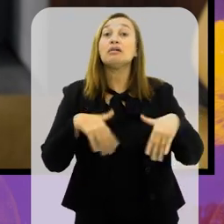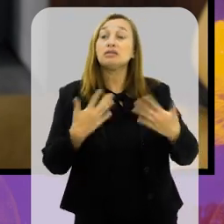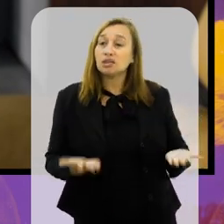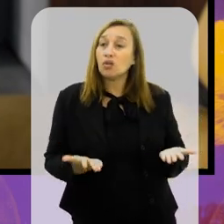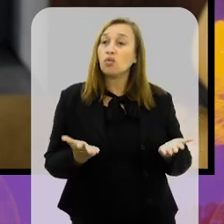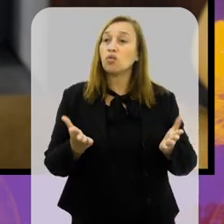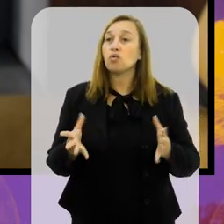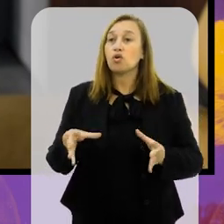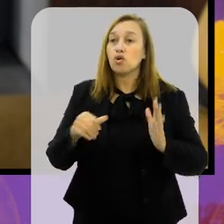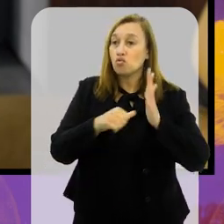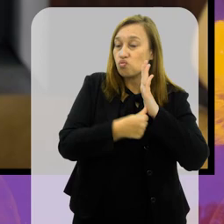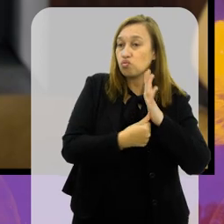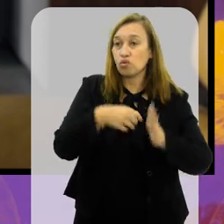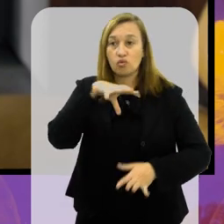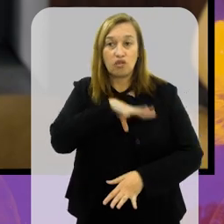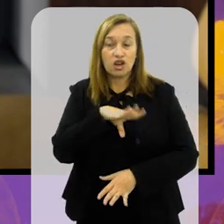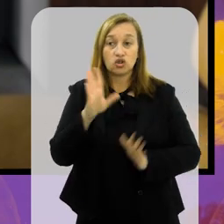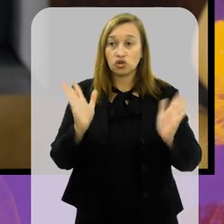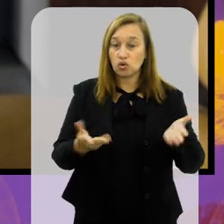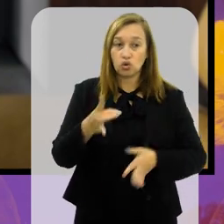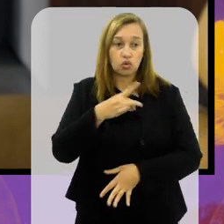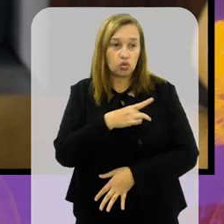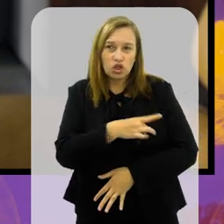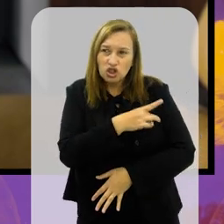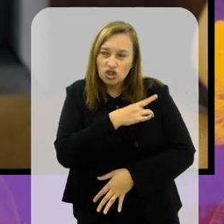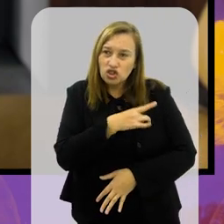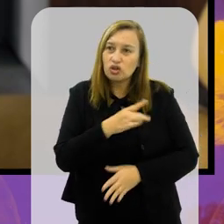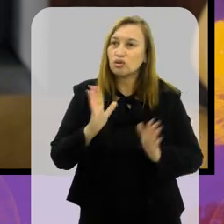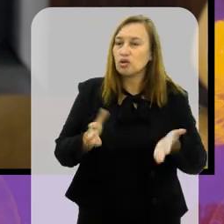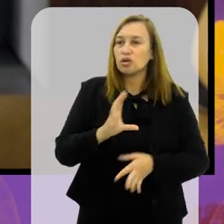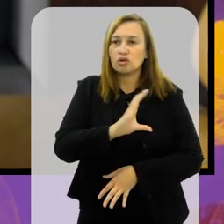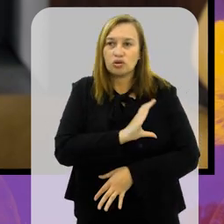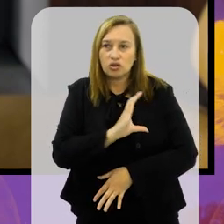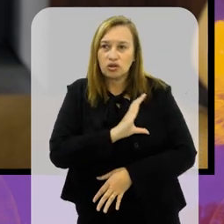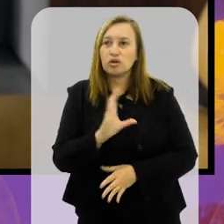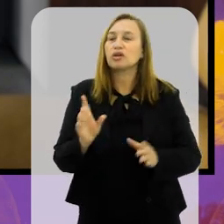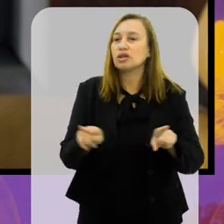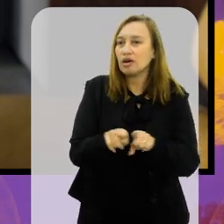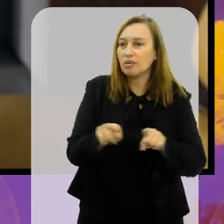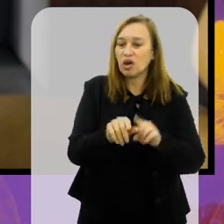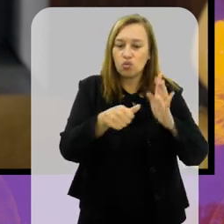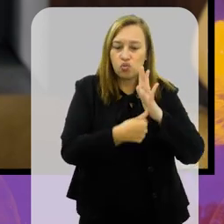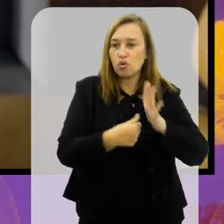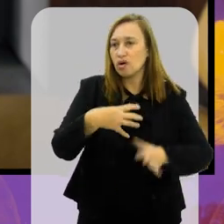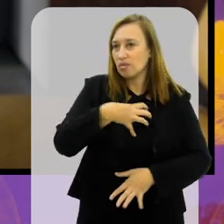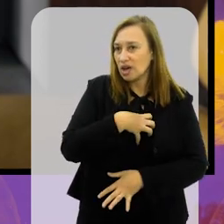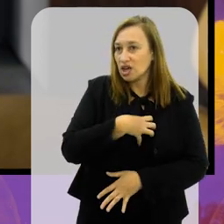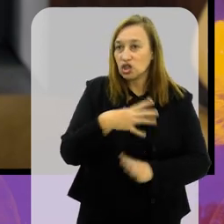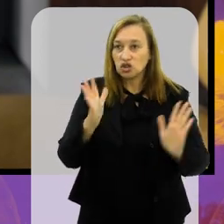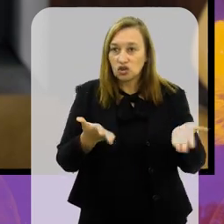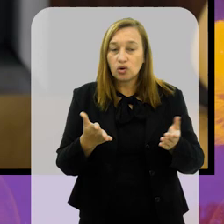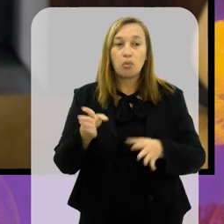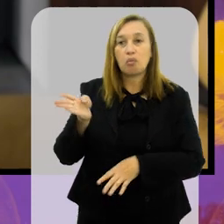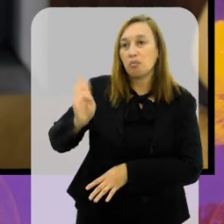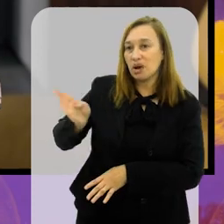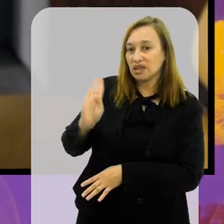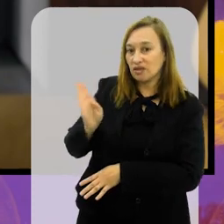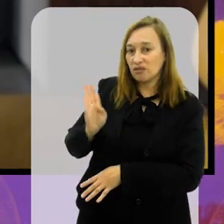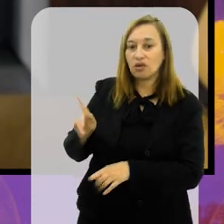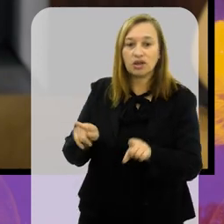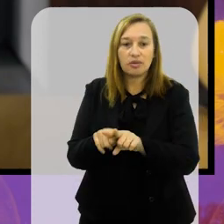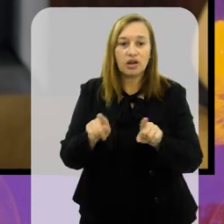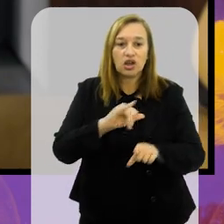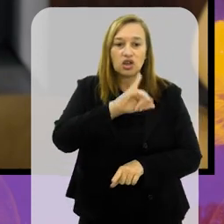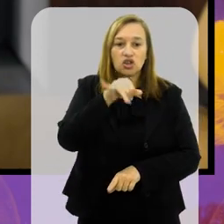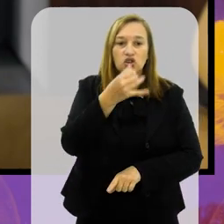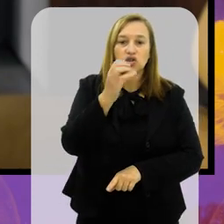Então, esse Vasco de hoje, o Cruzeiro de hoje, Curitiba de hoje, o Bahia de hoje, nada... Tem o